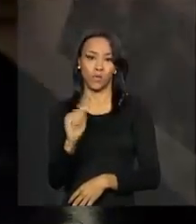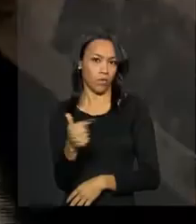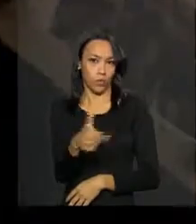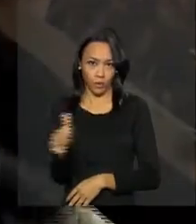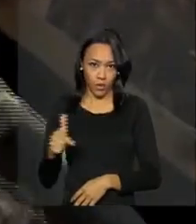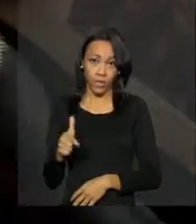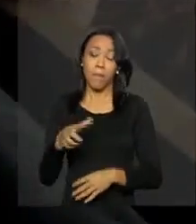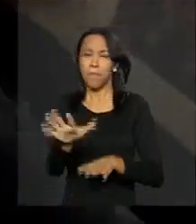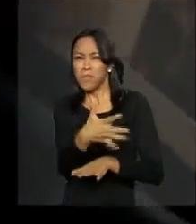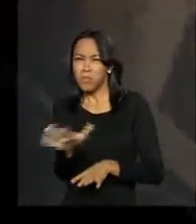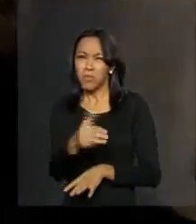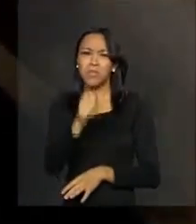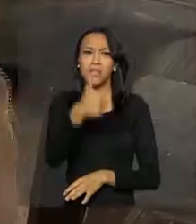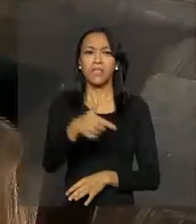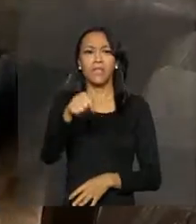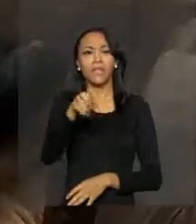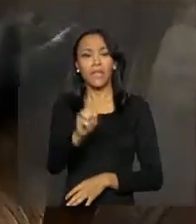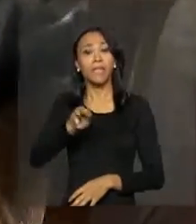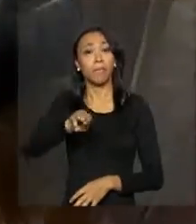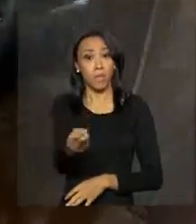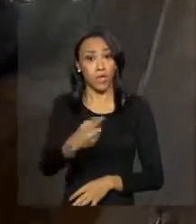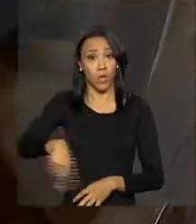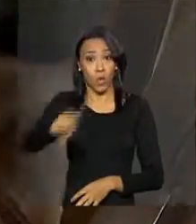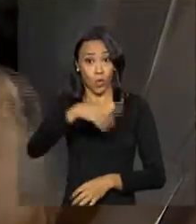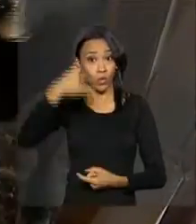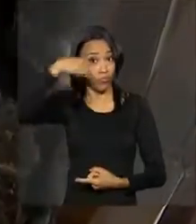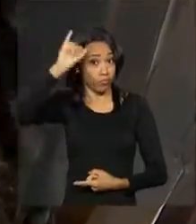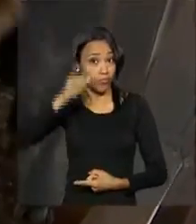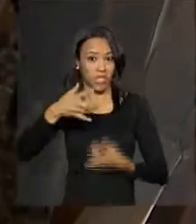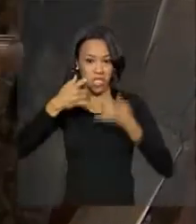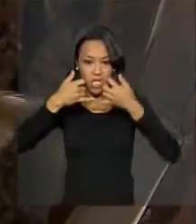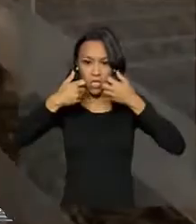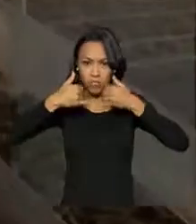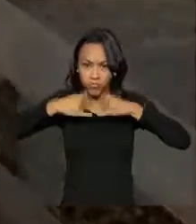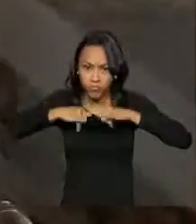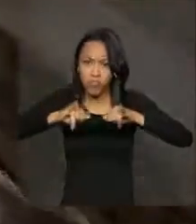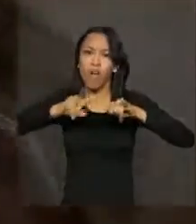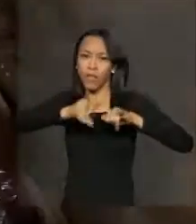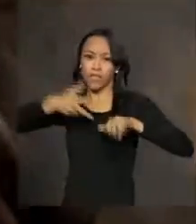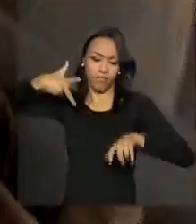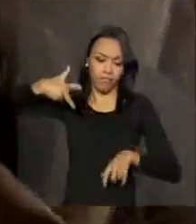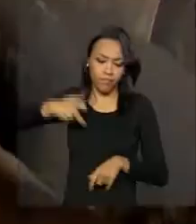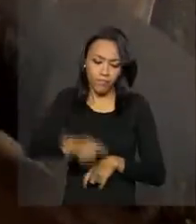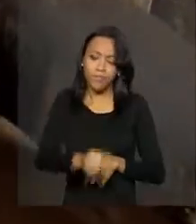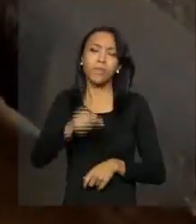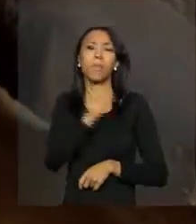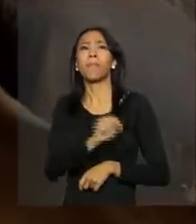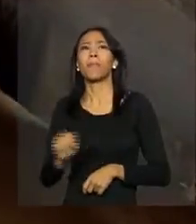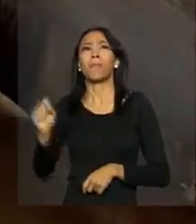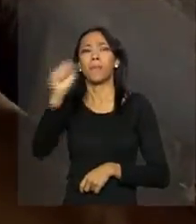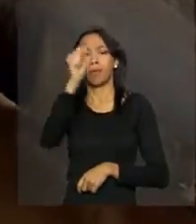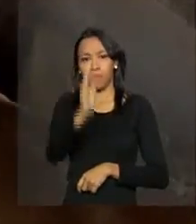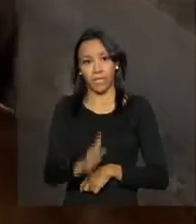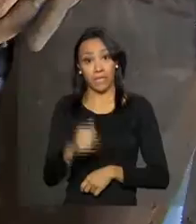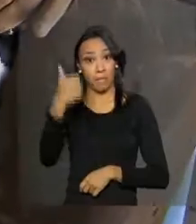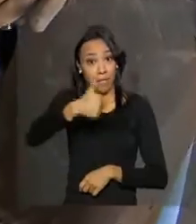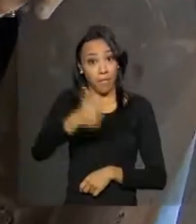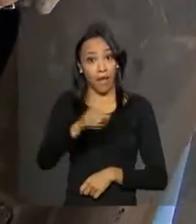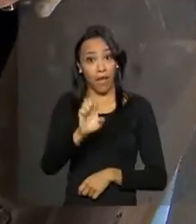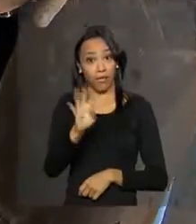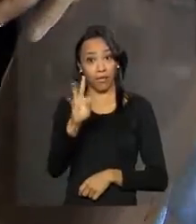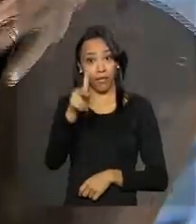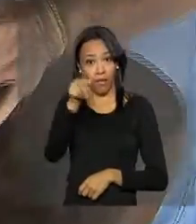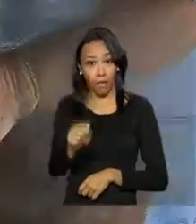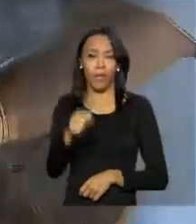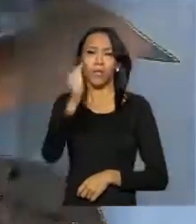aproximadamente 170 milhões de bovinos e búfalos sejam vacinados em todo o país nesta primeira etapa. O Brasil